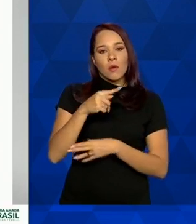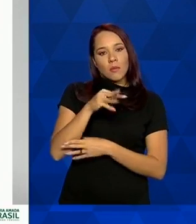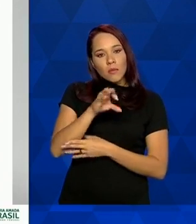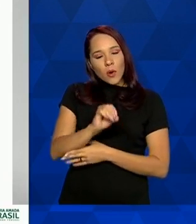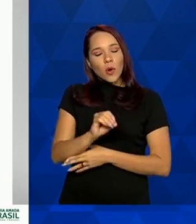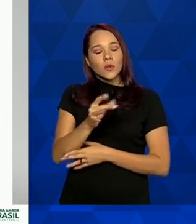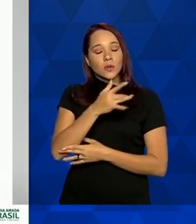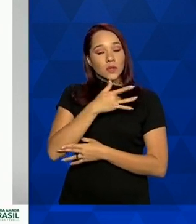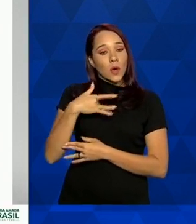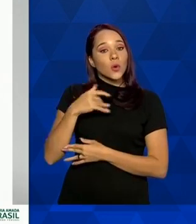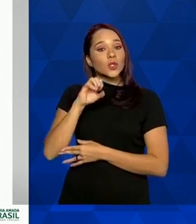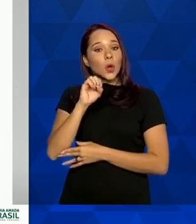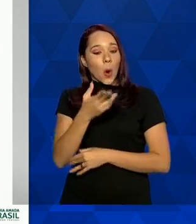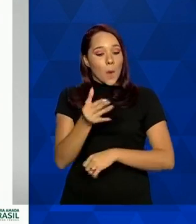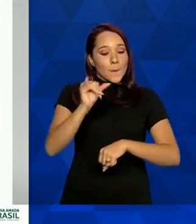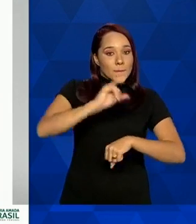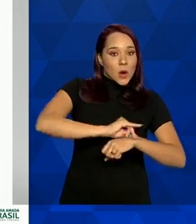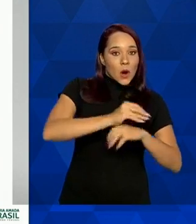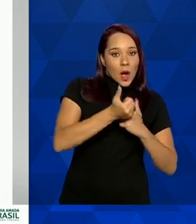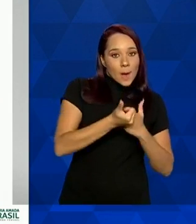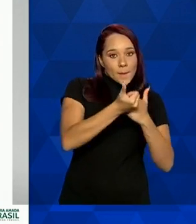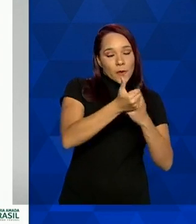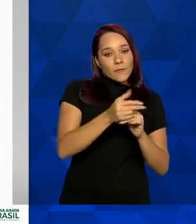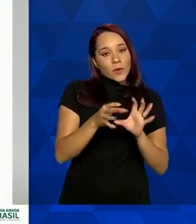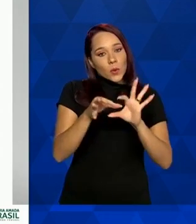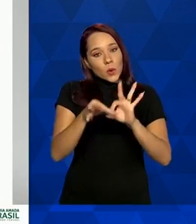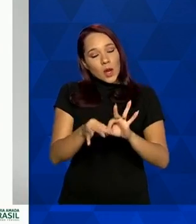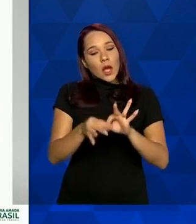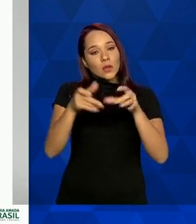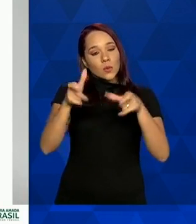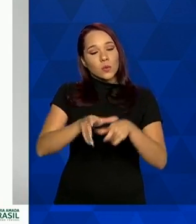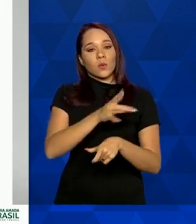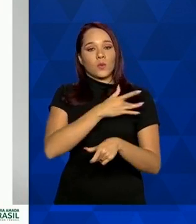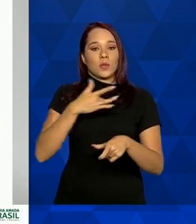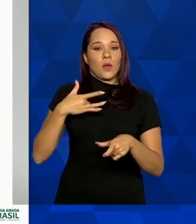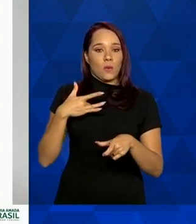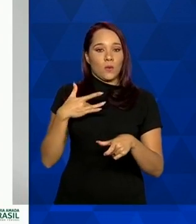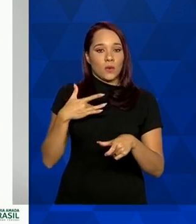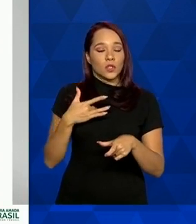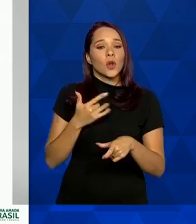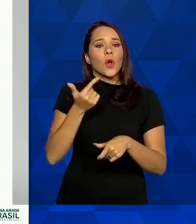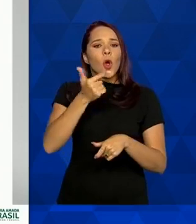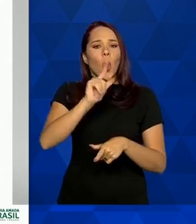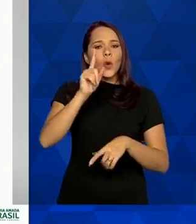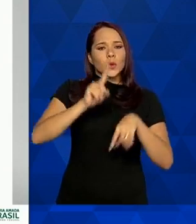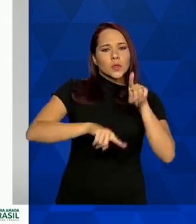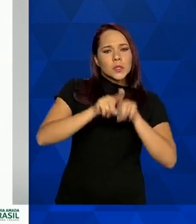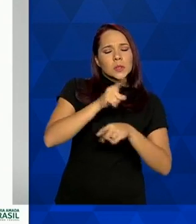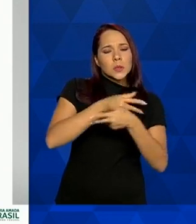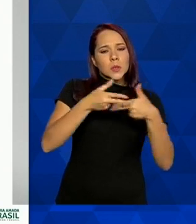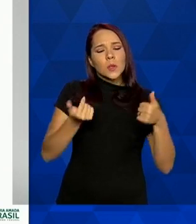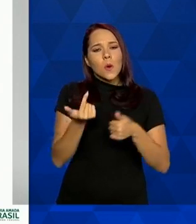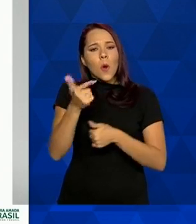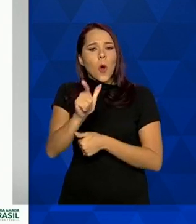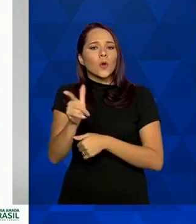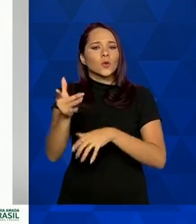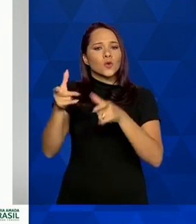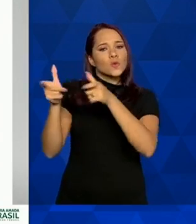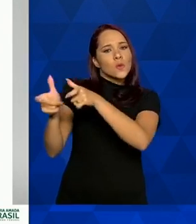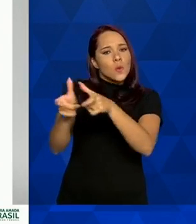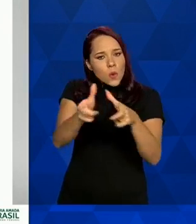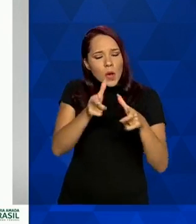saúde, ou ainda pontos de apoio vinculados a estabelecimentos de saúde. Outros equipamentos, outros estabelecimentos